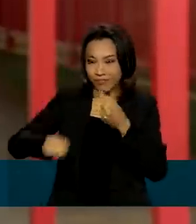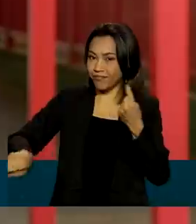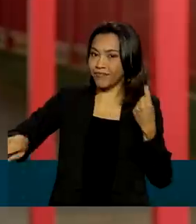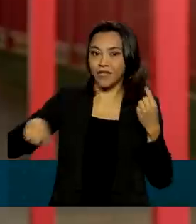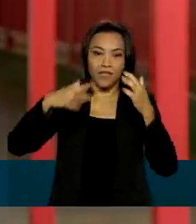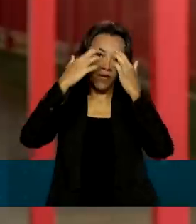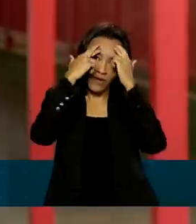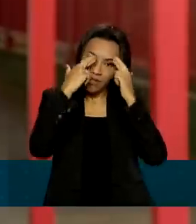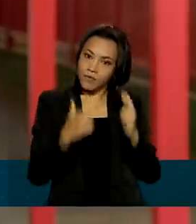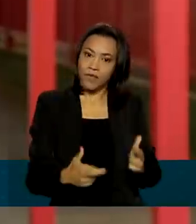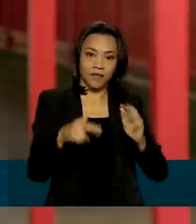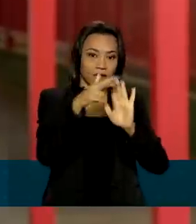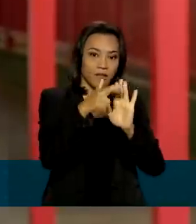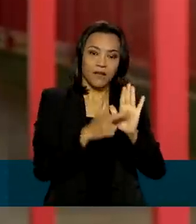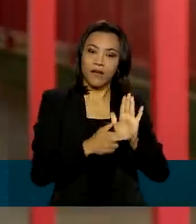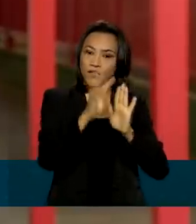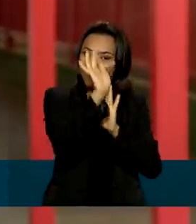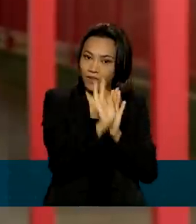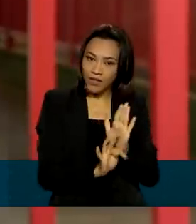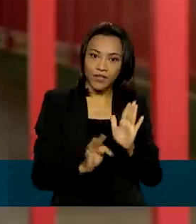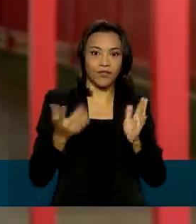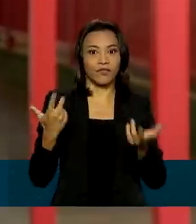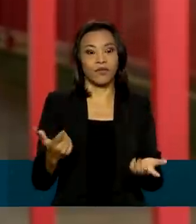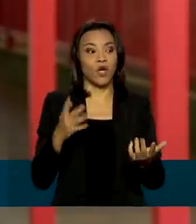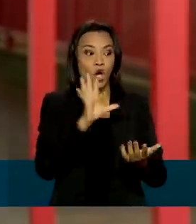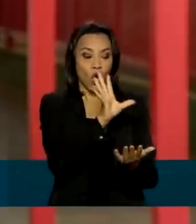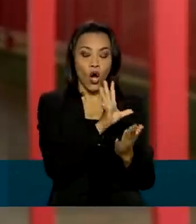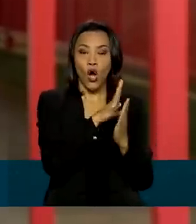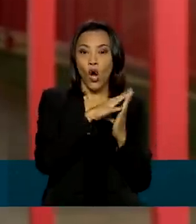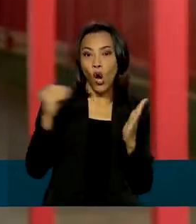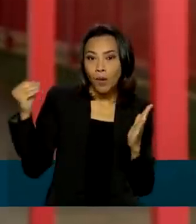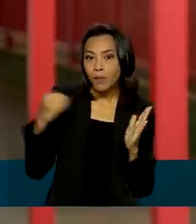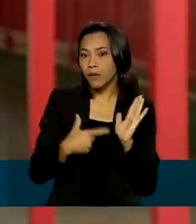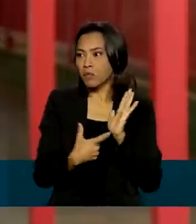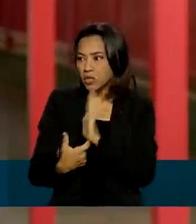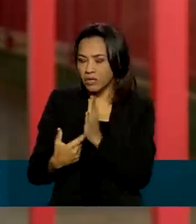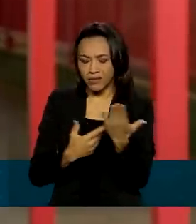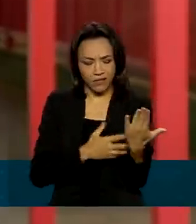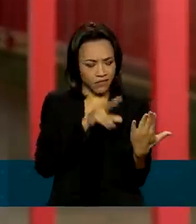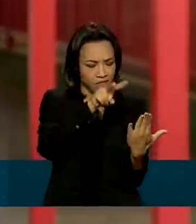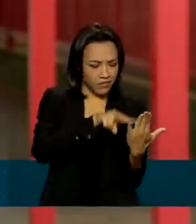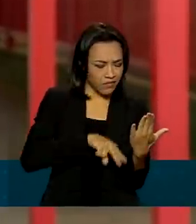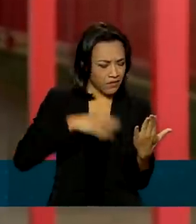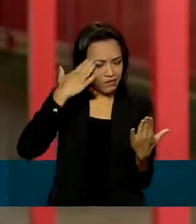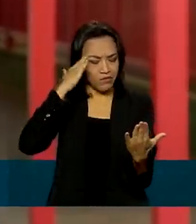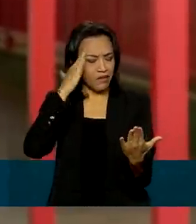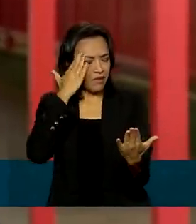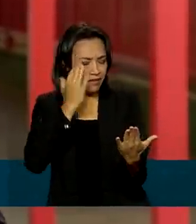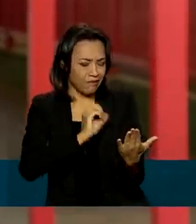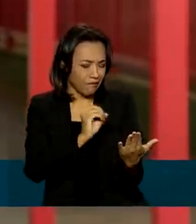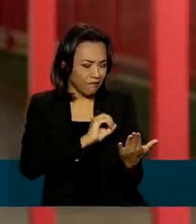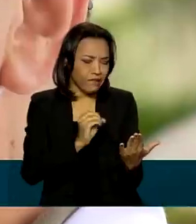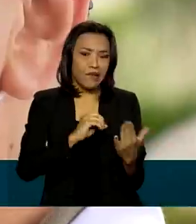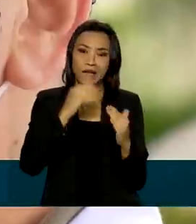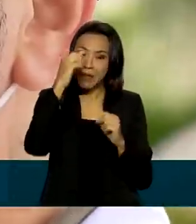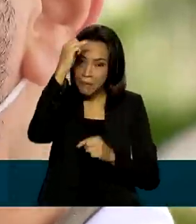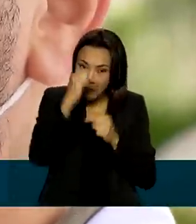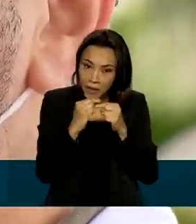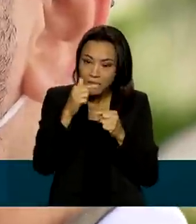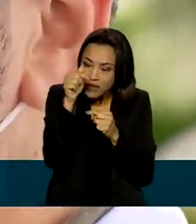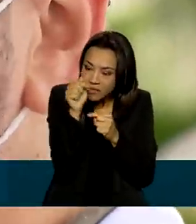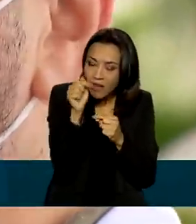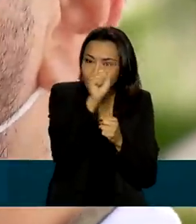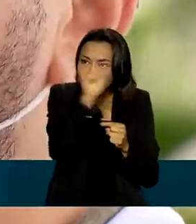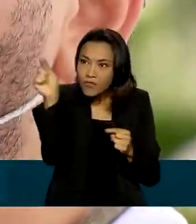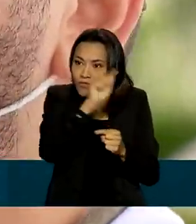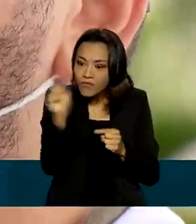dissertativo argumentativo, apresentar cópia de texto da prova ou texto ilegível e ter menos de sete linhas. Quanto aos